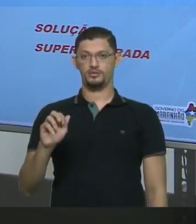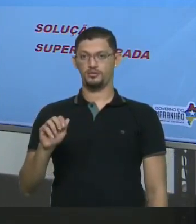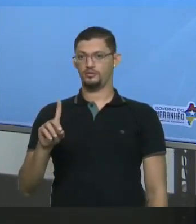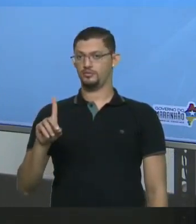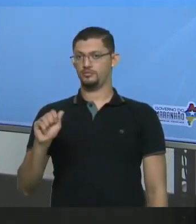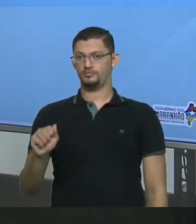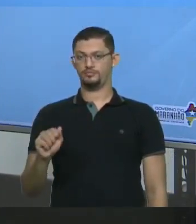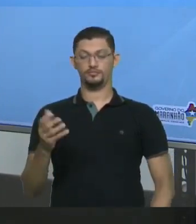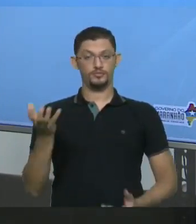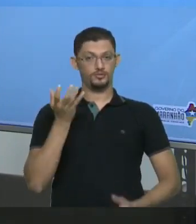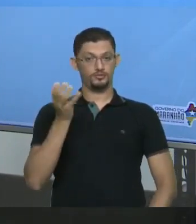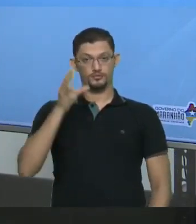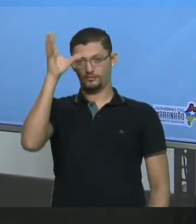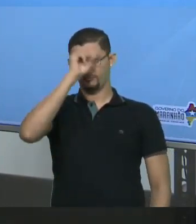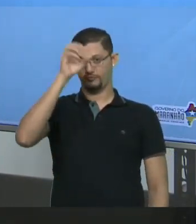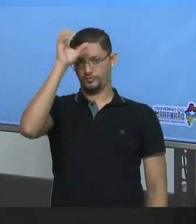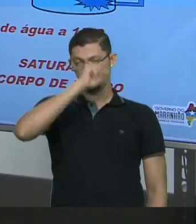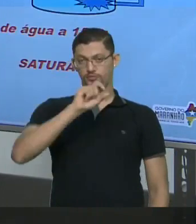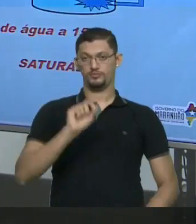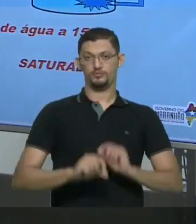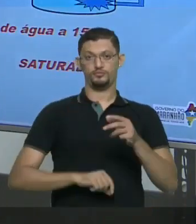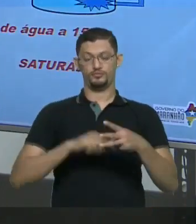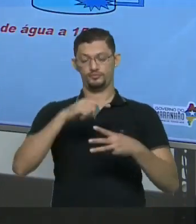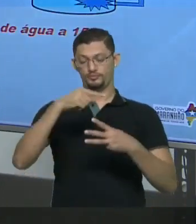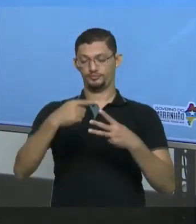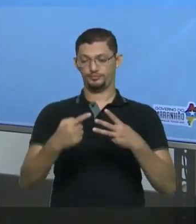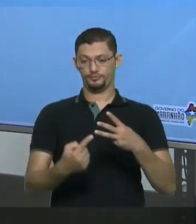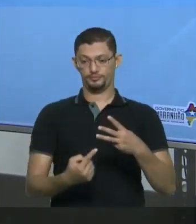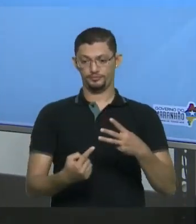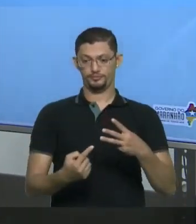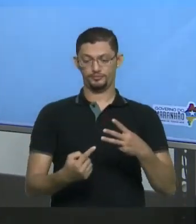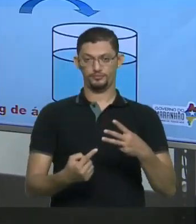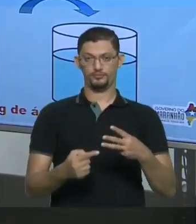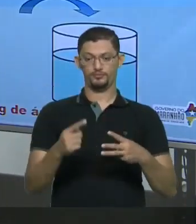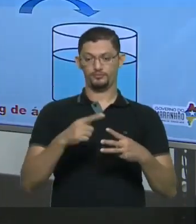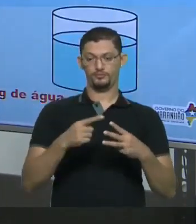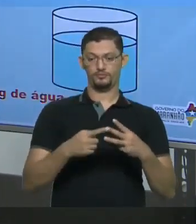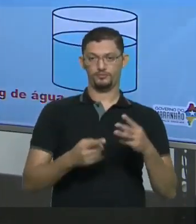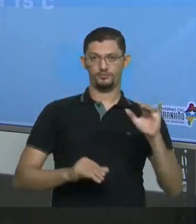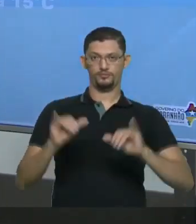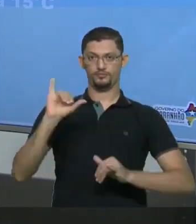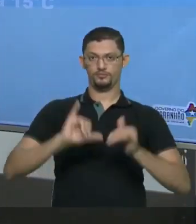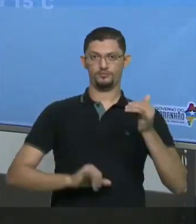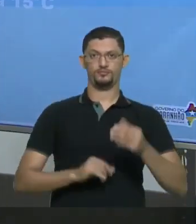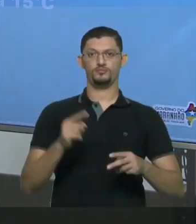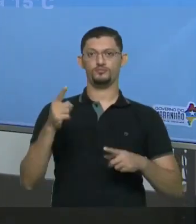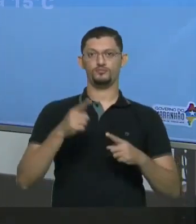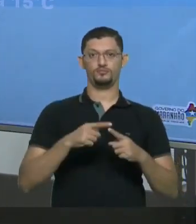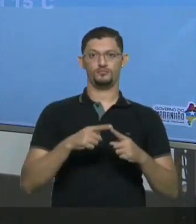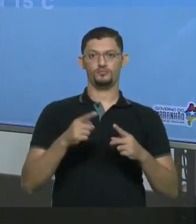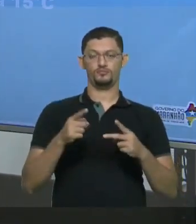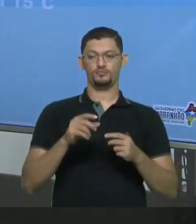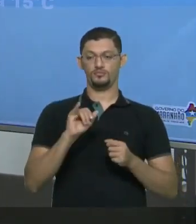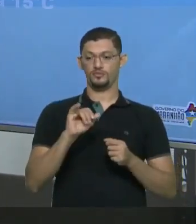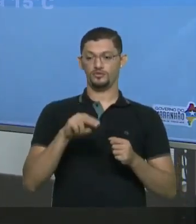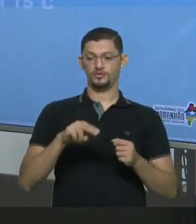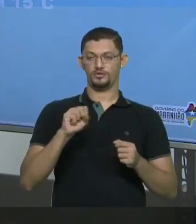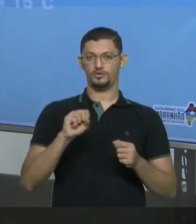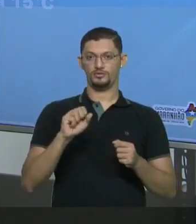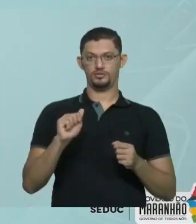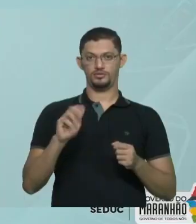quero que você Aprenda comigo As três Classificações De solução Solução Insaturada